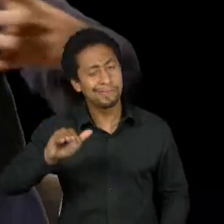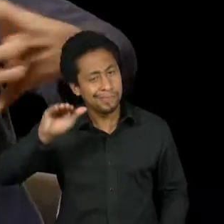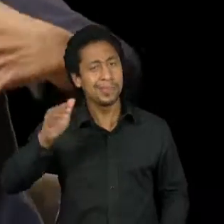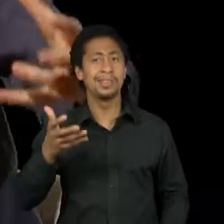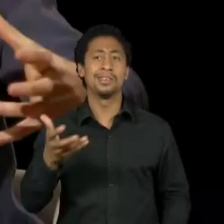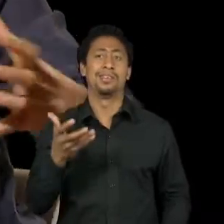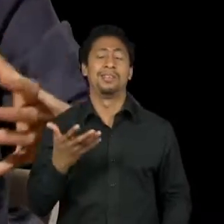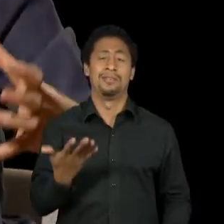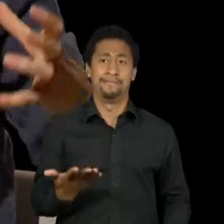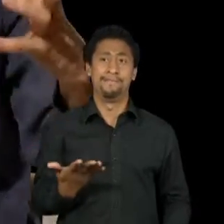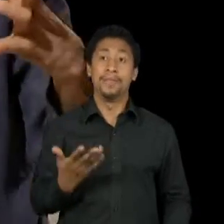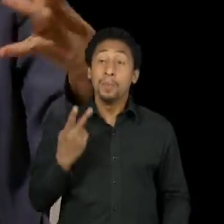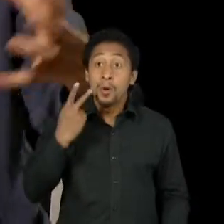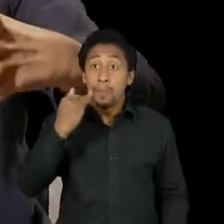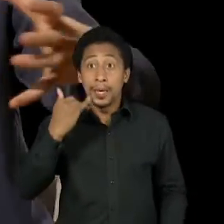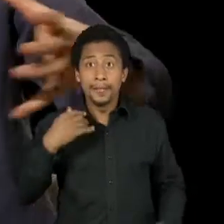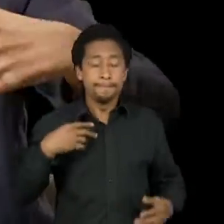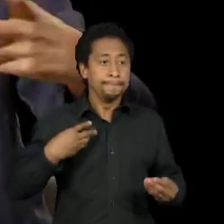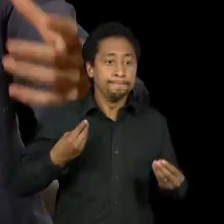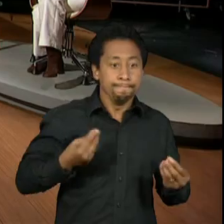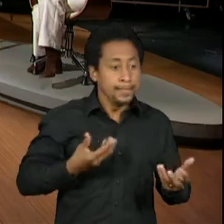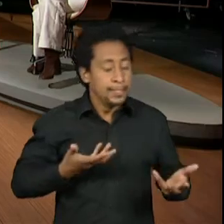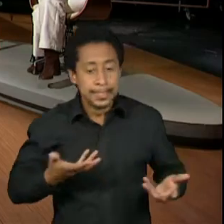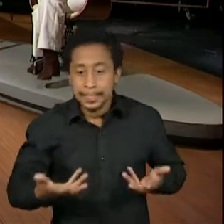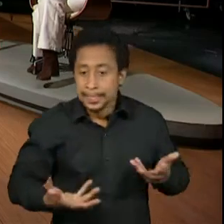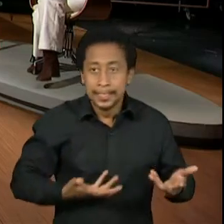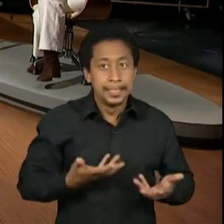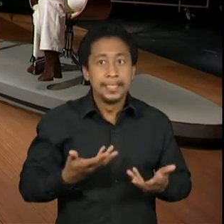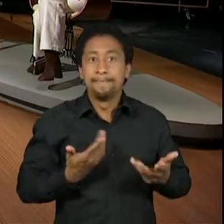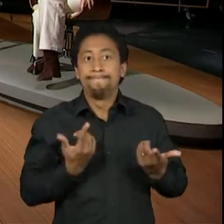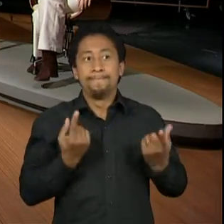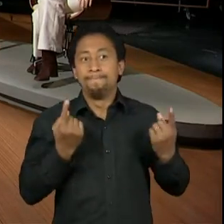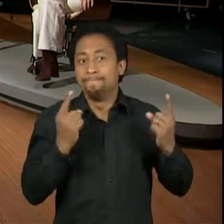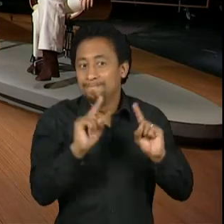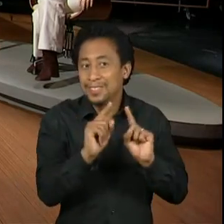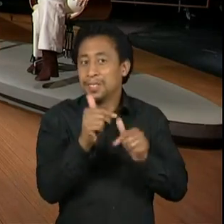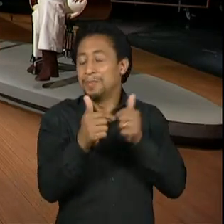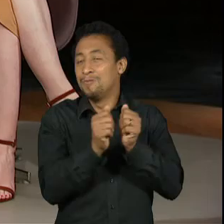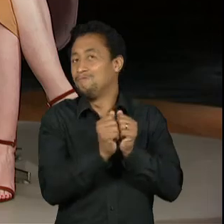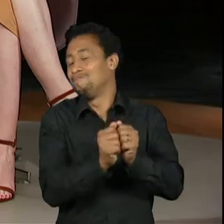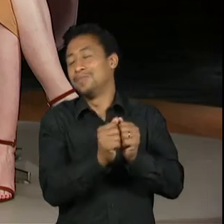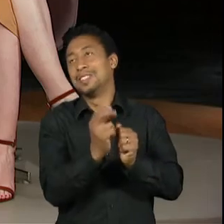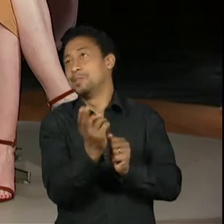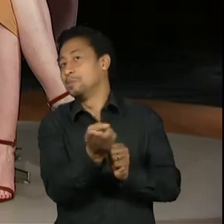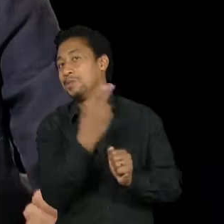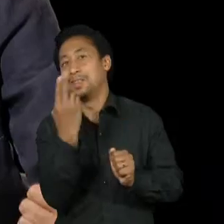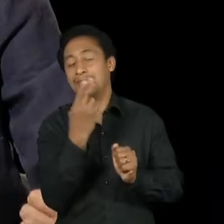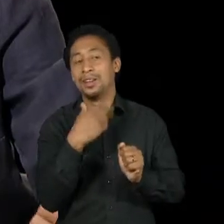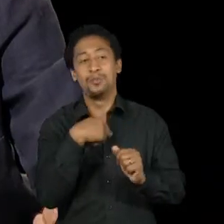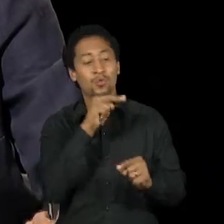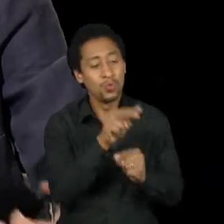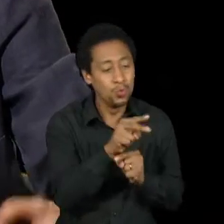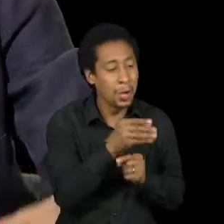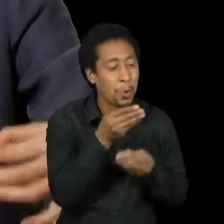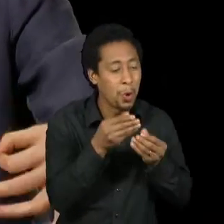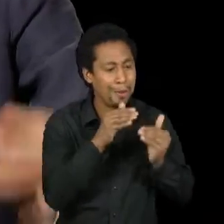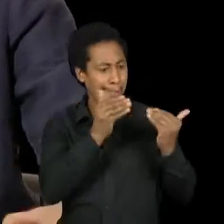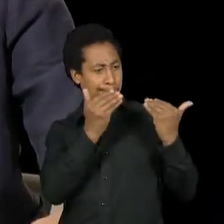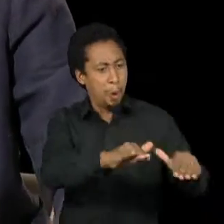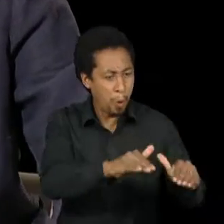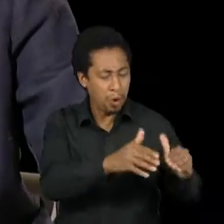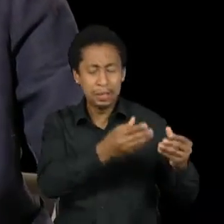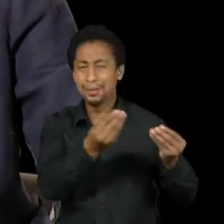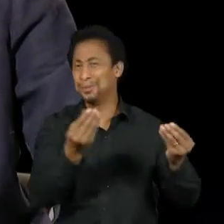também ficava um pouco sob essa dupla função. Sabe? E como meu pai também acreditava